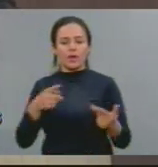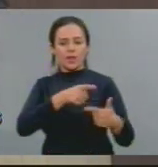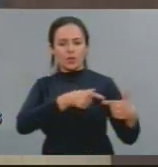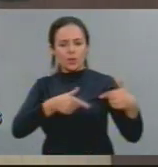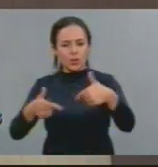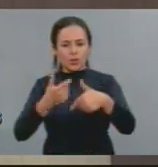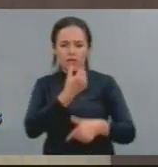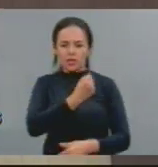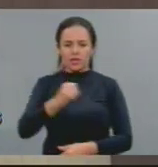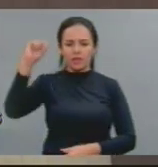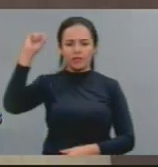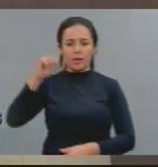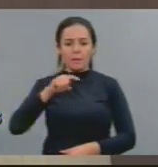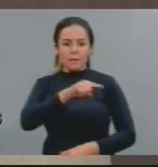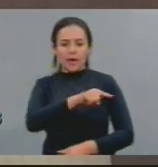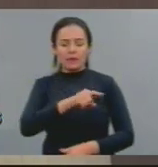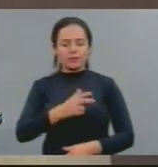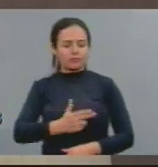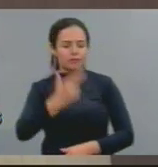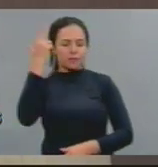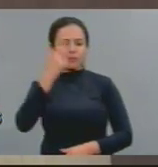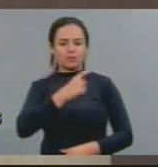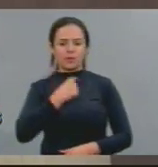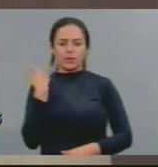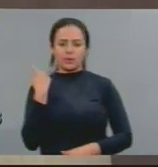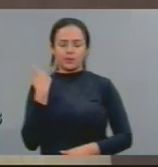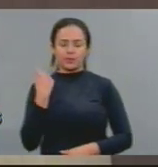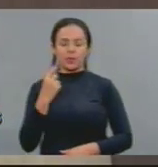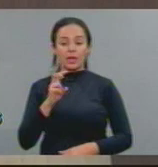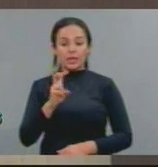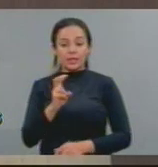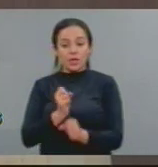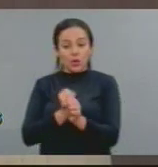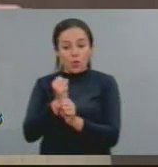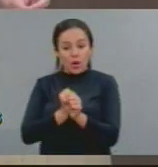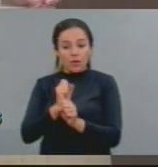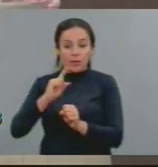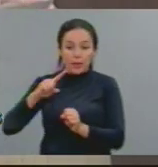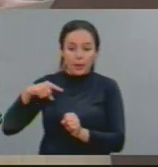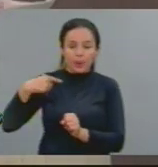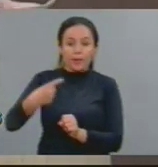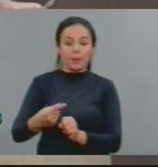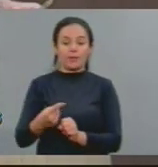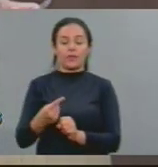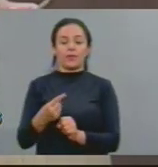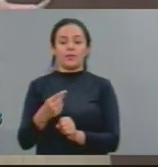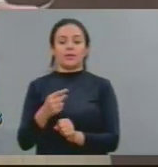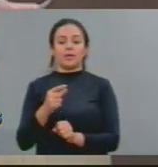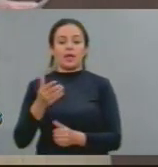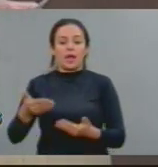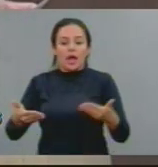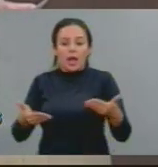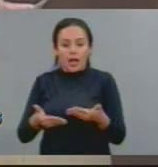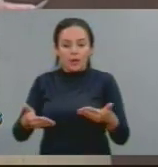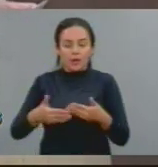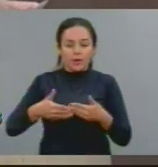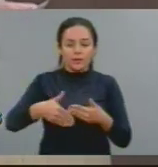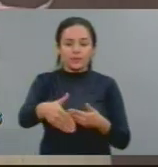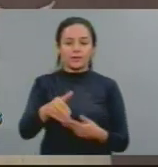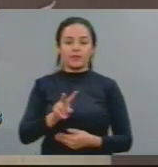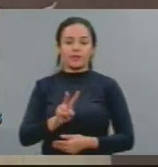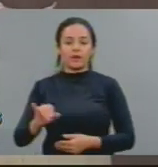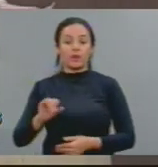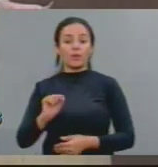Norte. Cinco anos depois, agora, no agosto, são pronunciados,